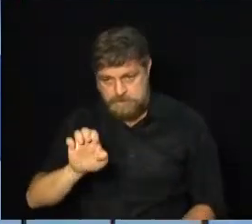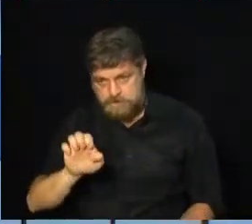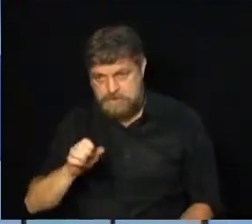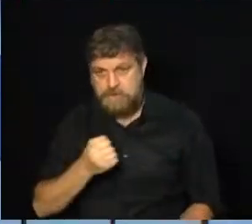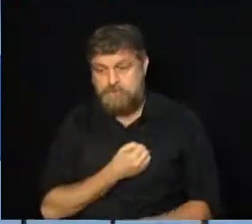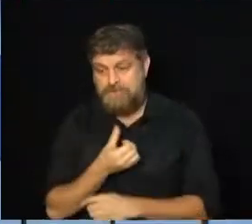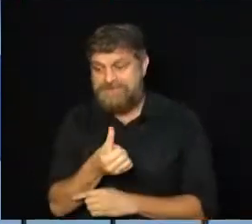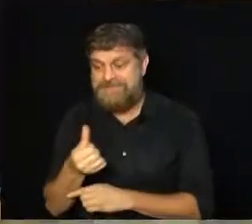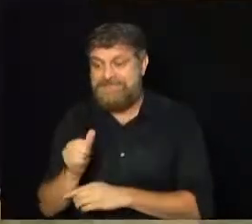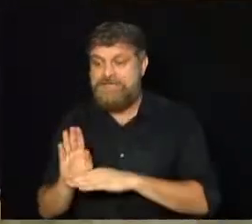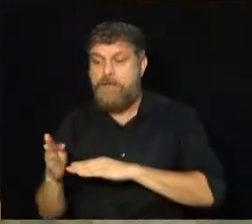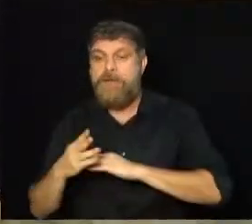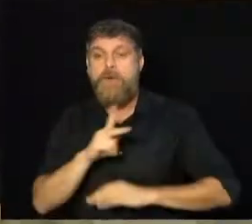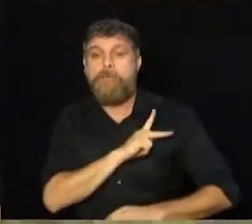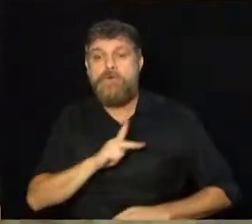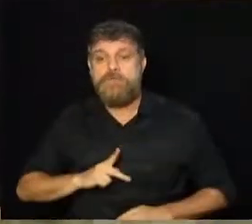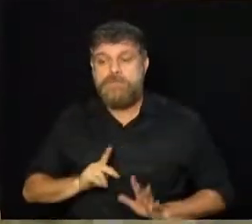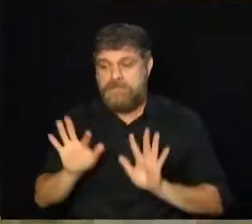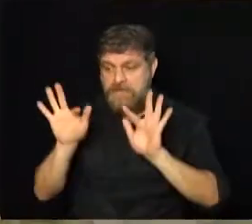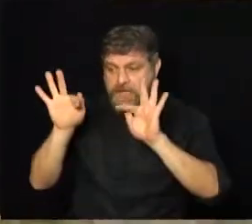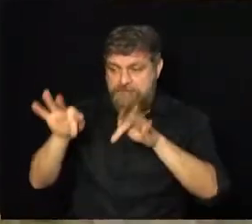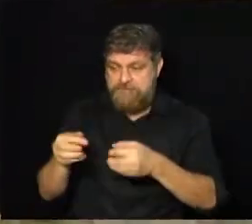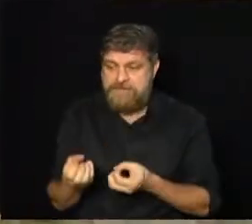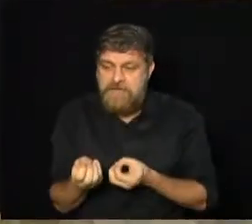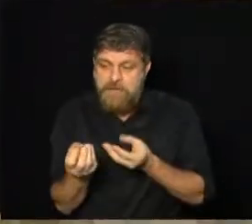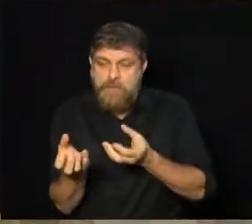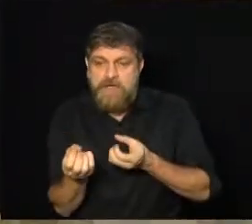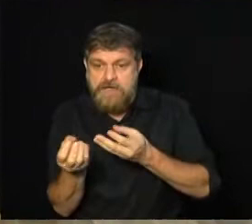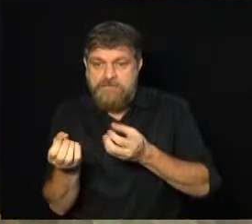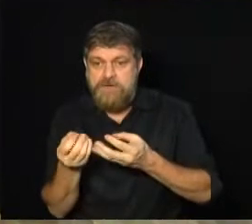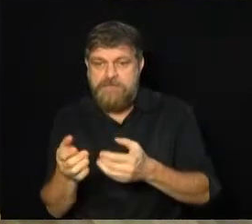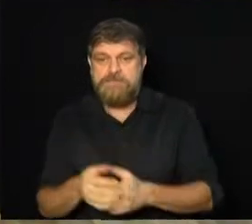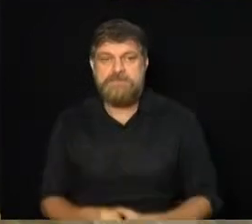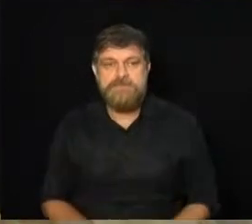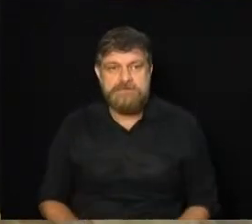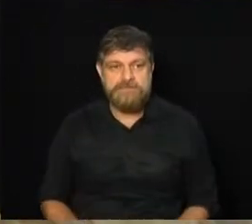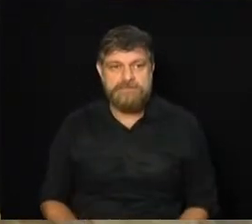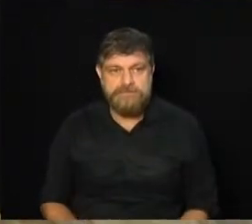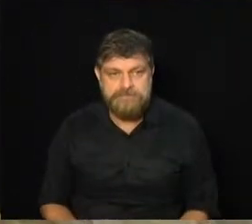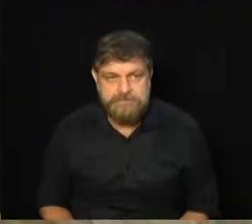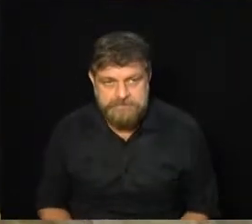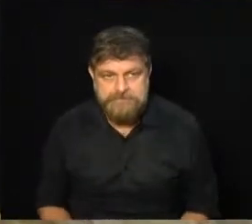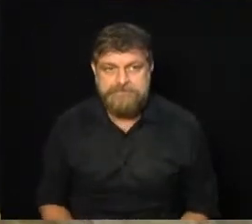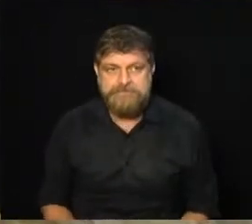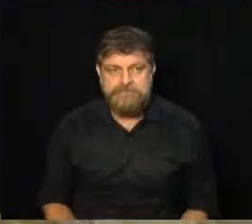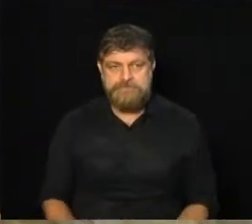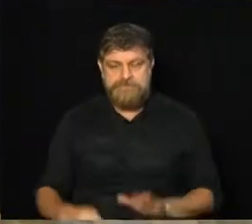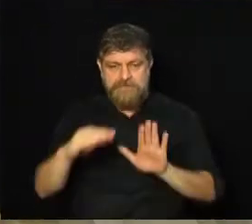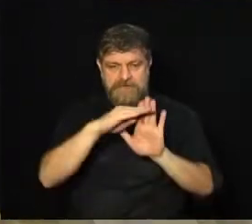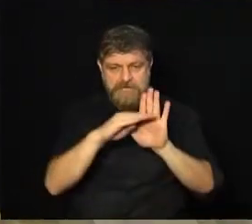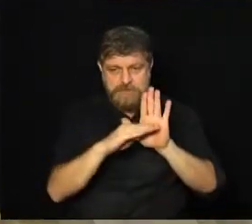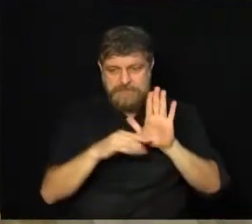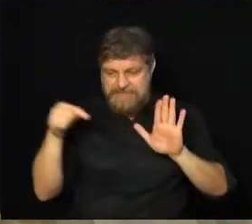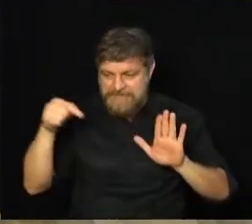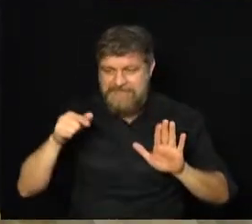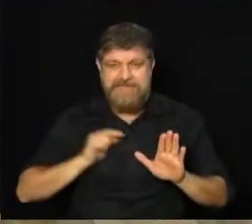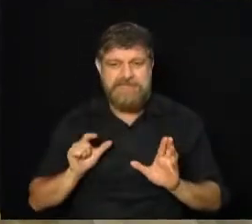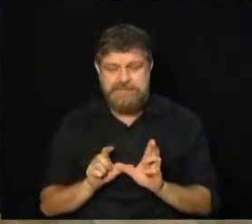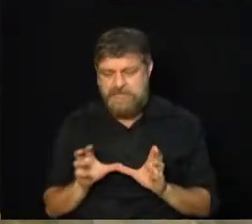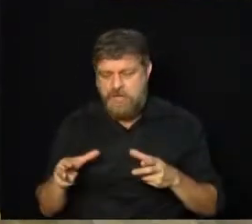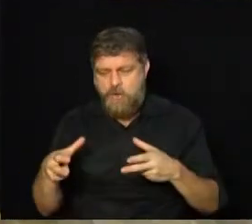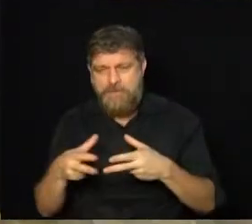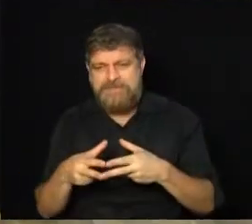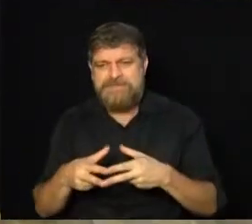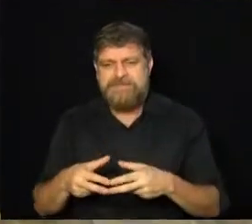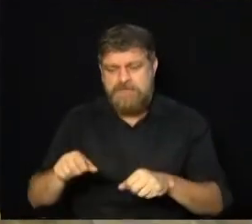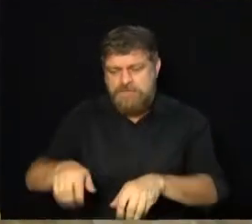bairro Ponte Preta. E para encerrarmos as notícias do Legislativo, a agenda da Câmara com reunião de frente parlamentar,